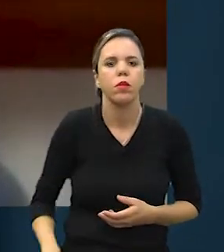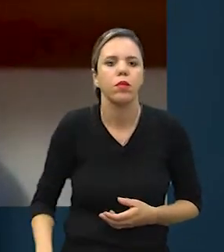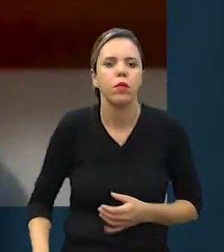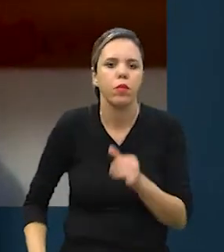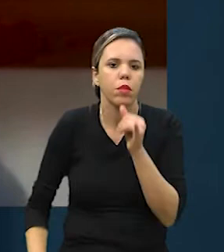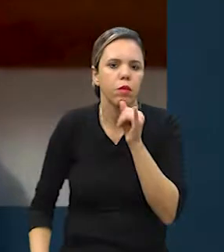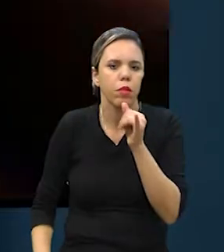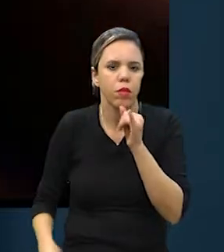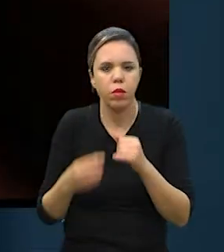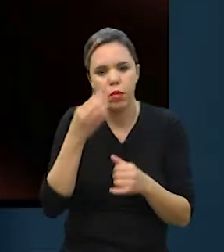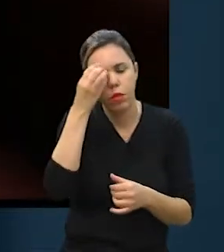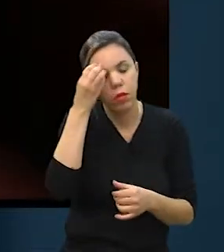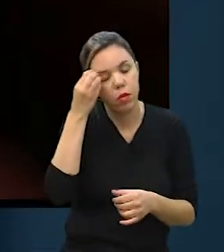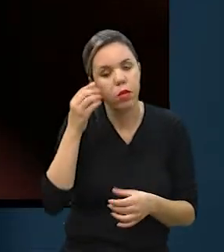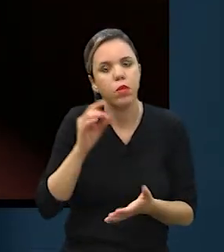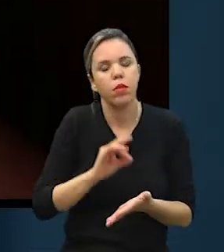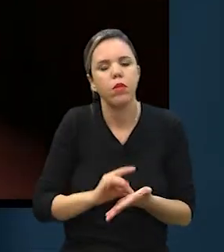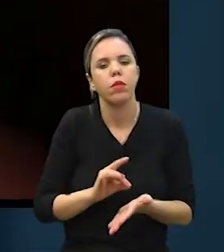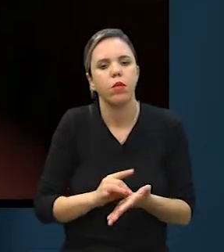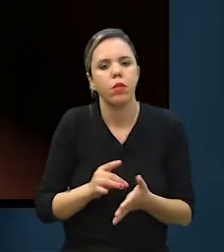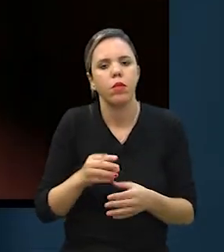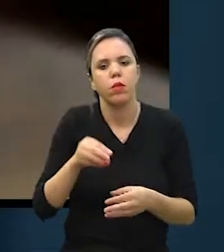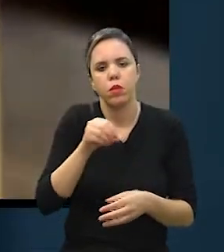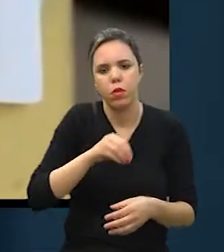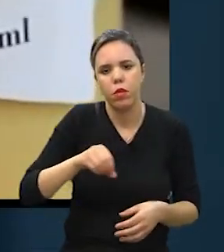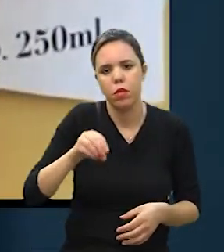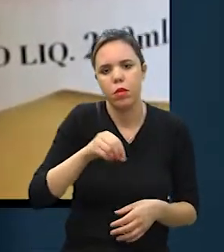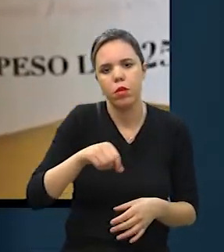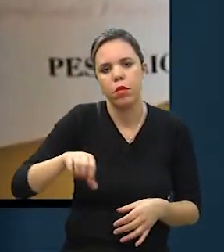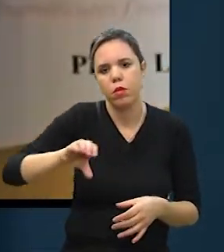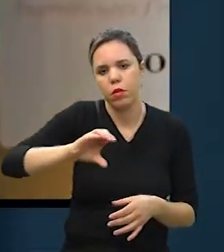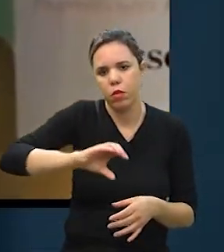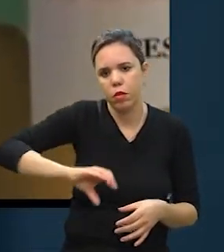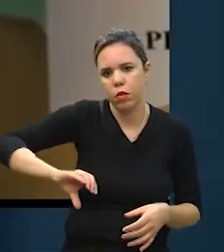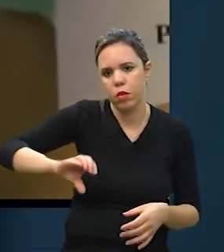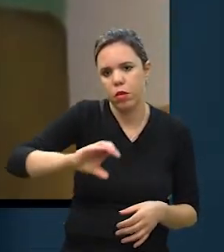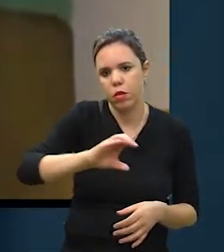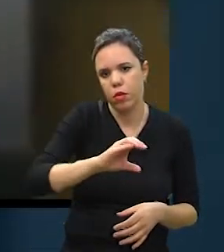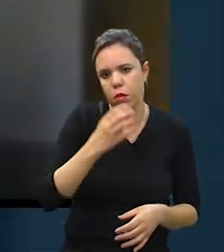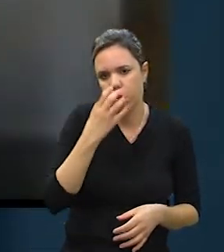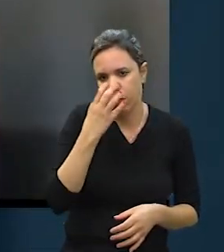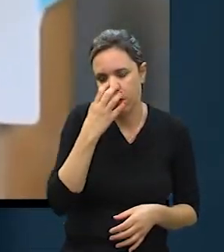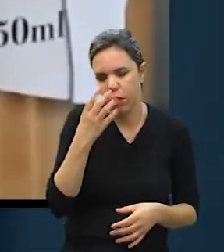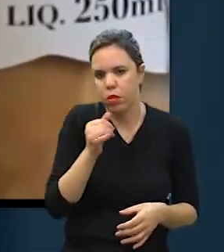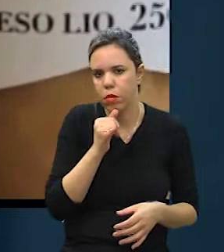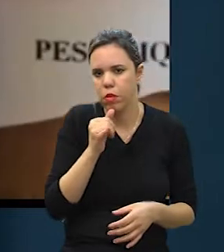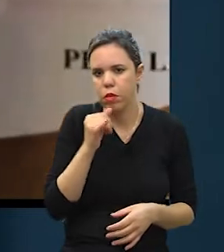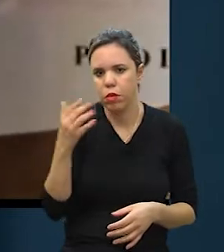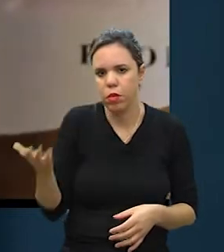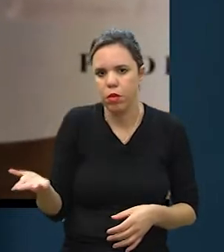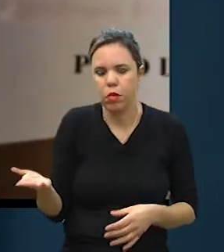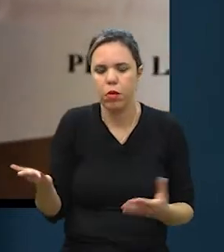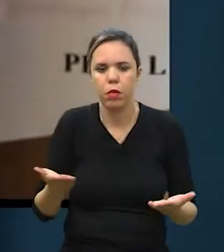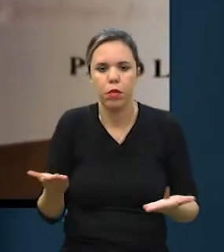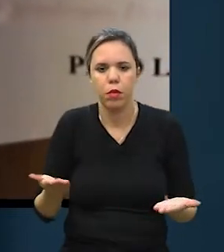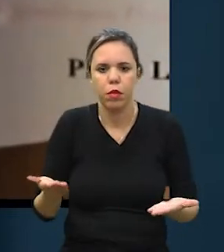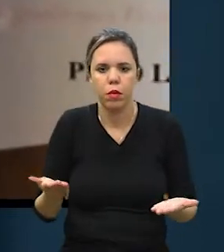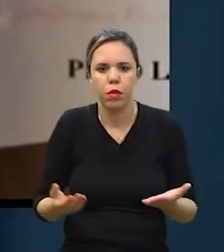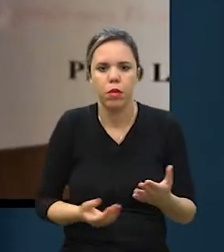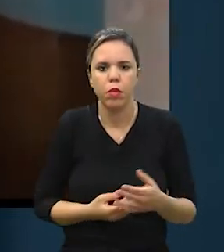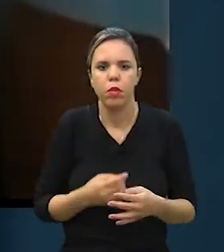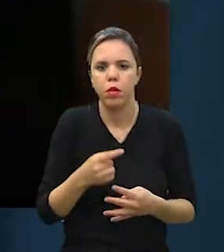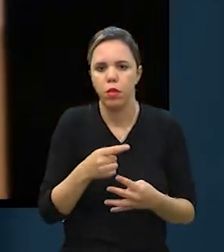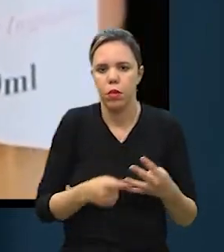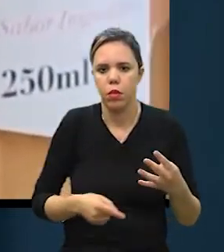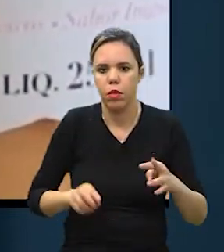que, por exemplo, a nossa linha de tompeiros, Que é o nosso molho para cachorros, por exemplo, hoje ela